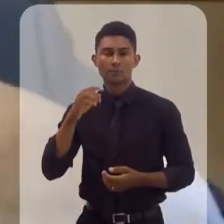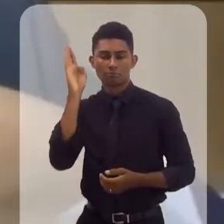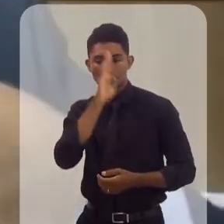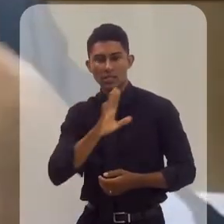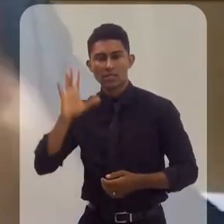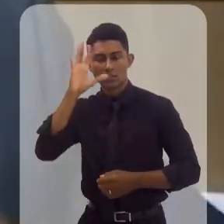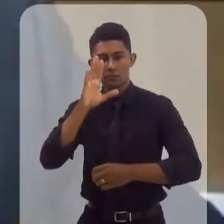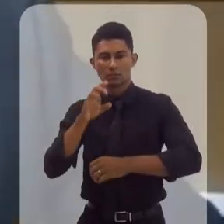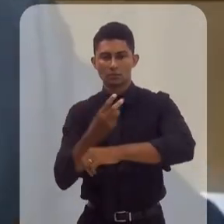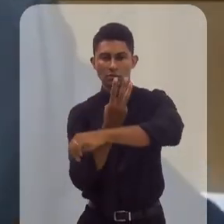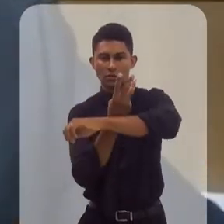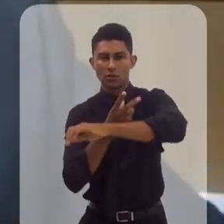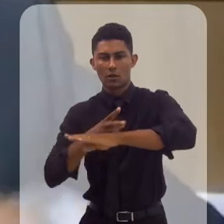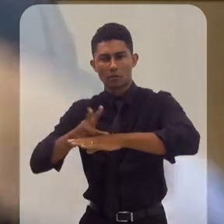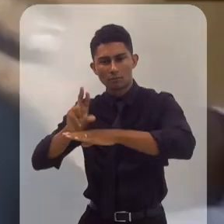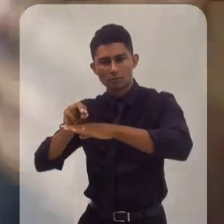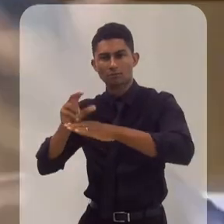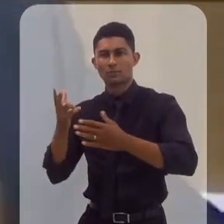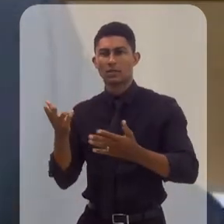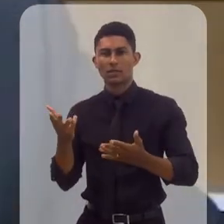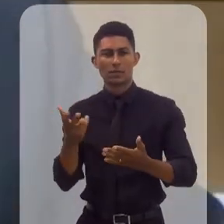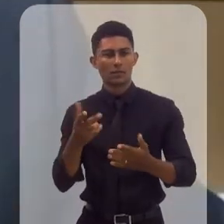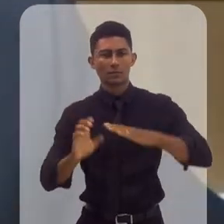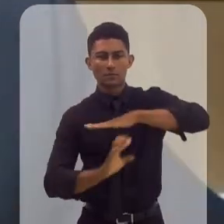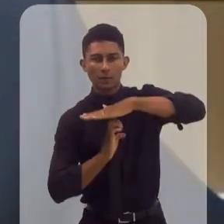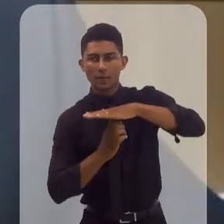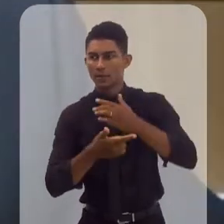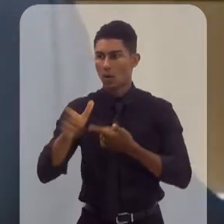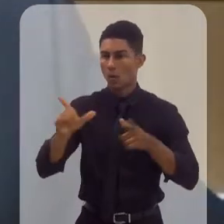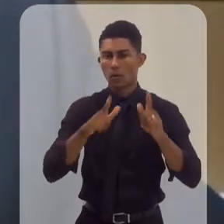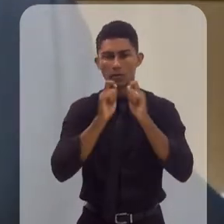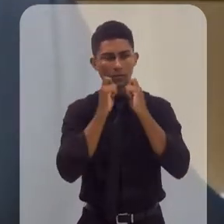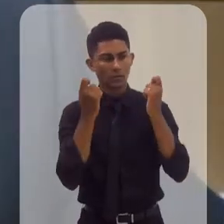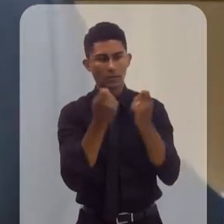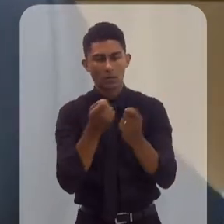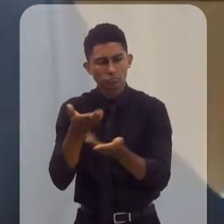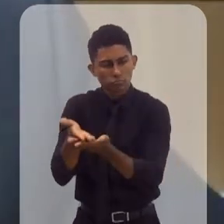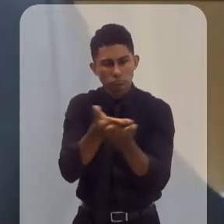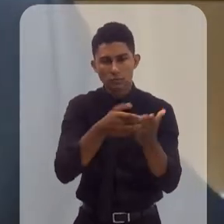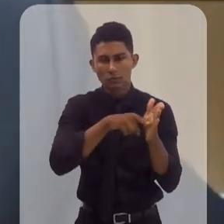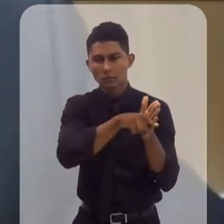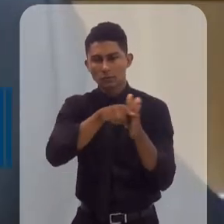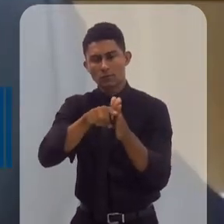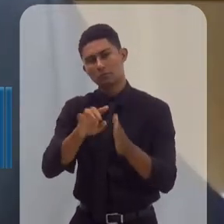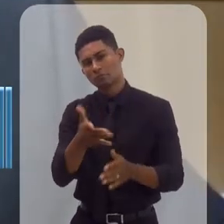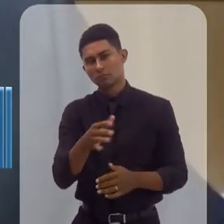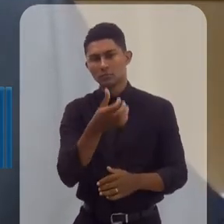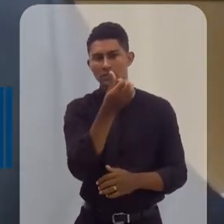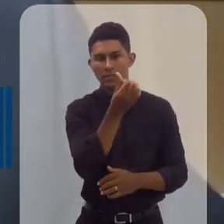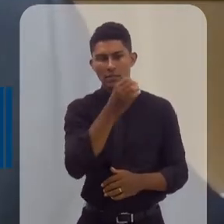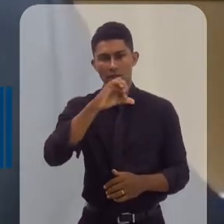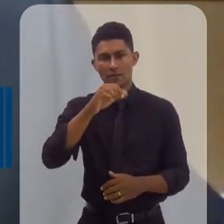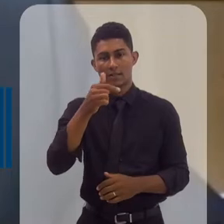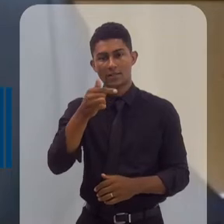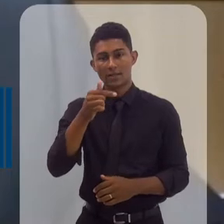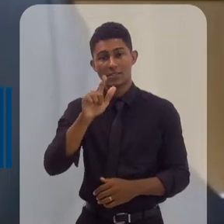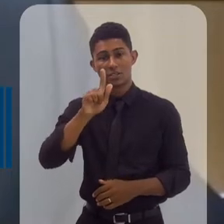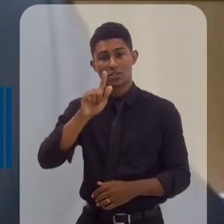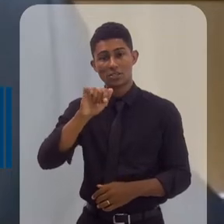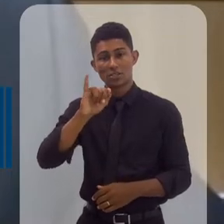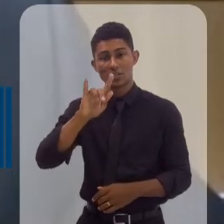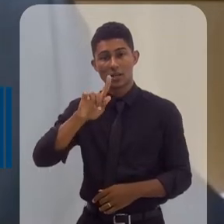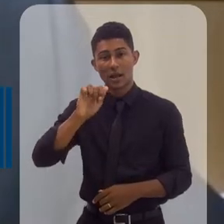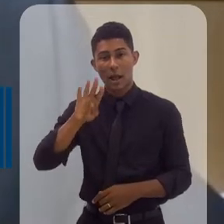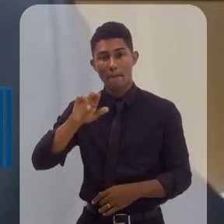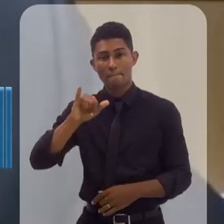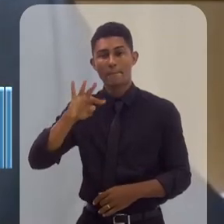IBAMA, com as empresas que estudam, com a ABEOLIC, que é a associação do setor, tem mais ou menos 697 gigawatts